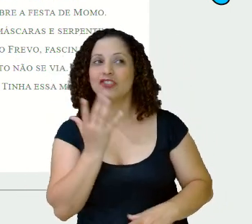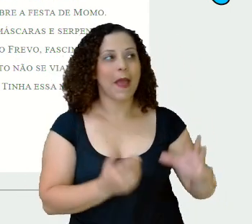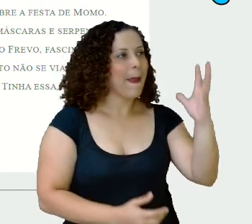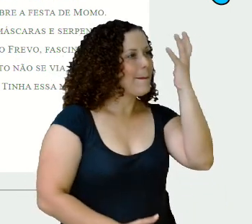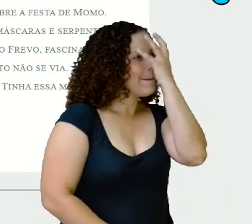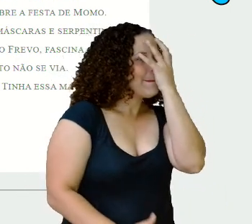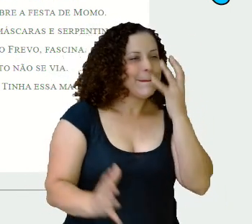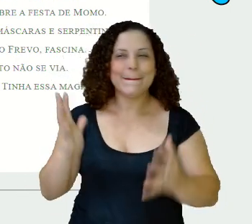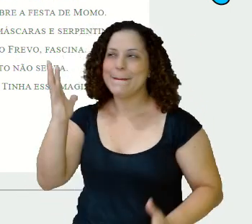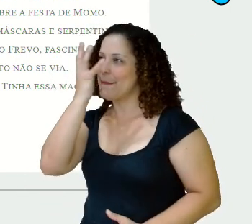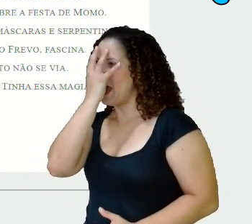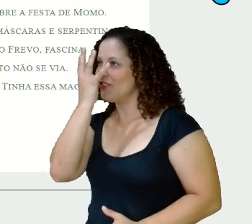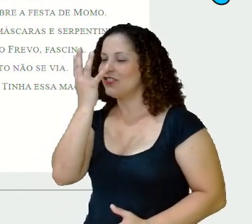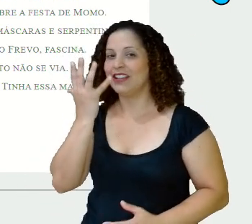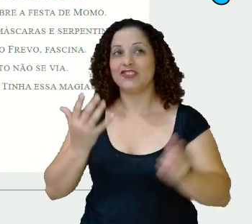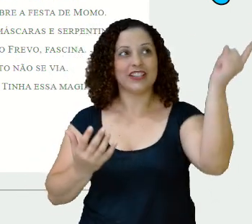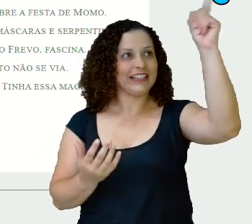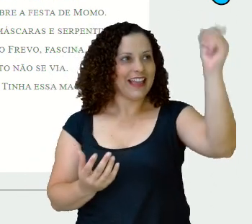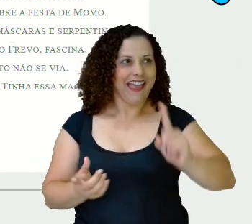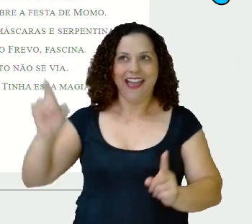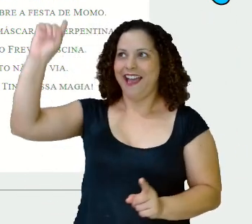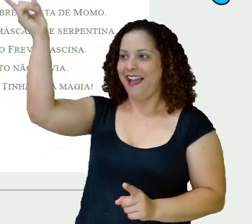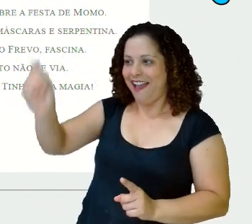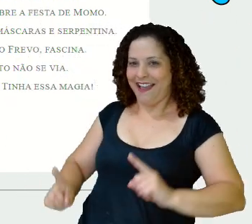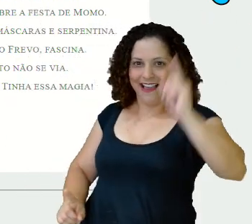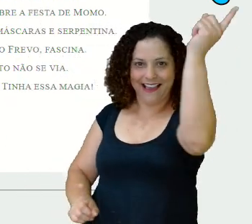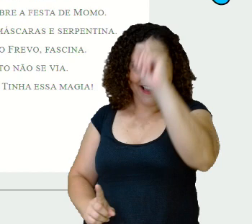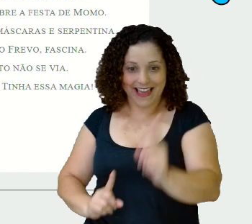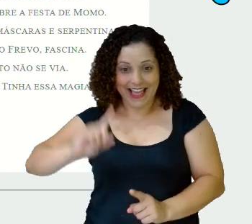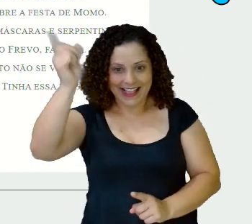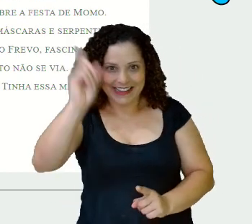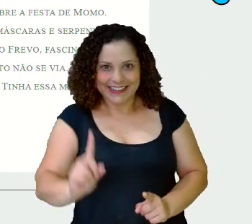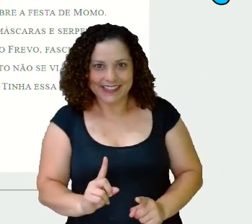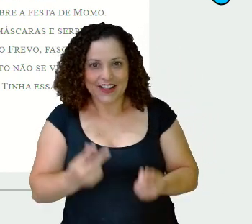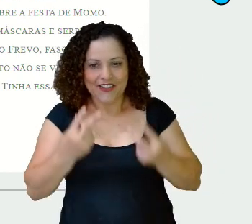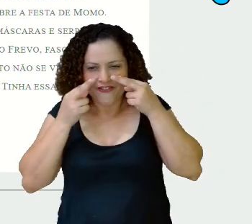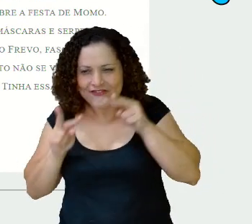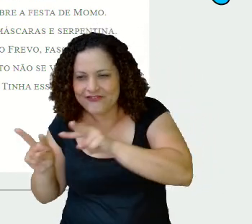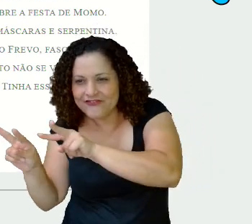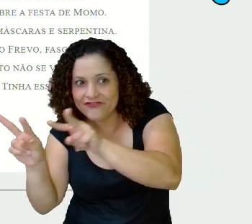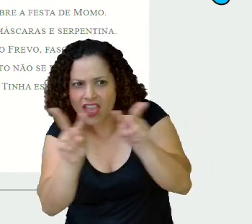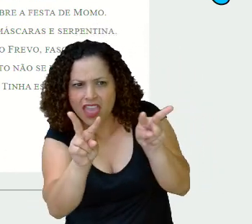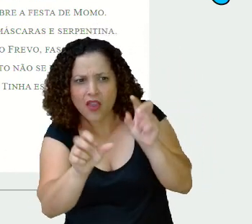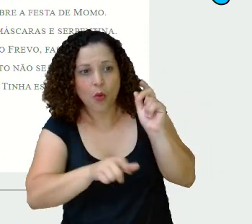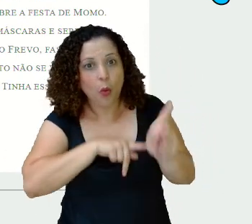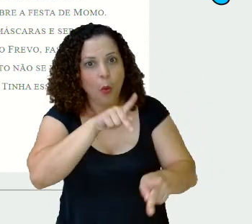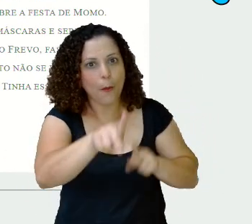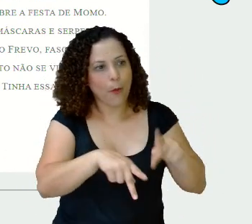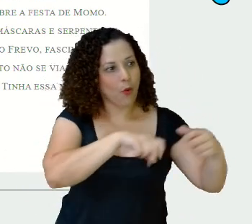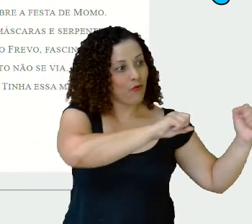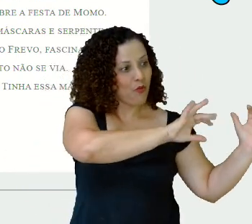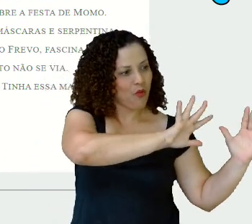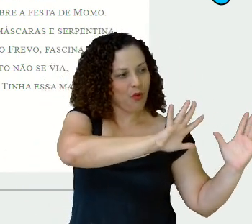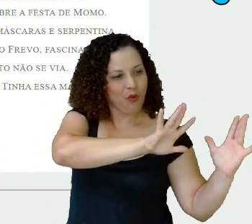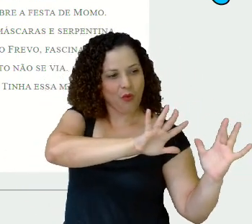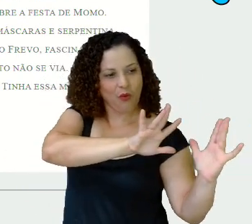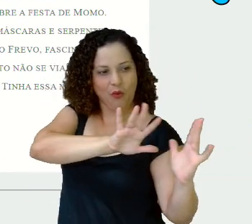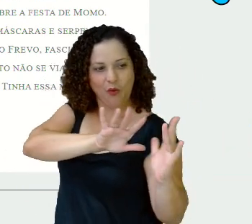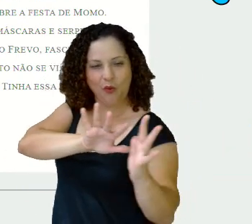serpentina Ver o povo fantasiado e pulando frevo